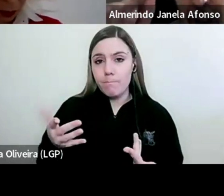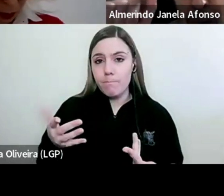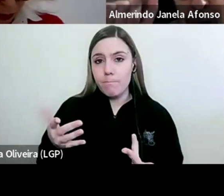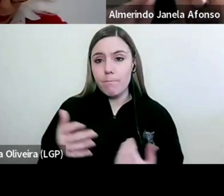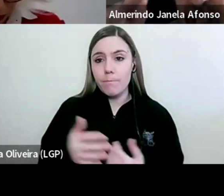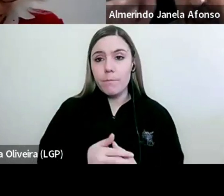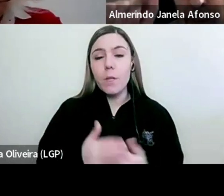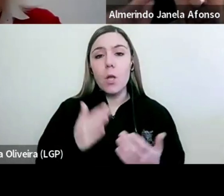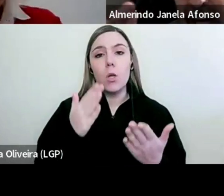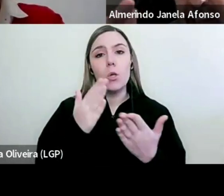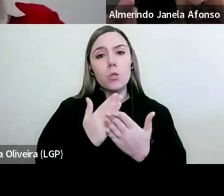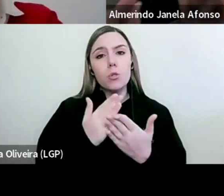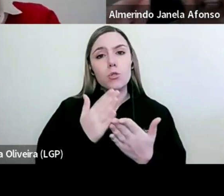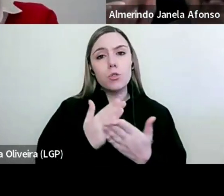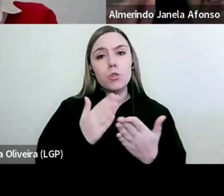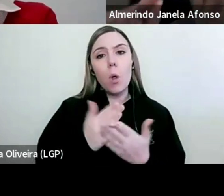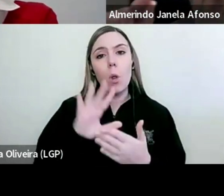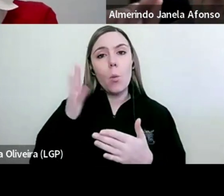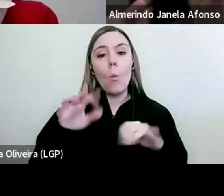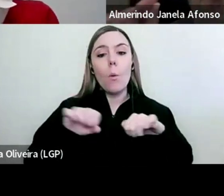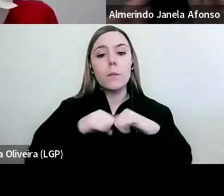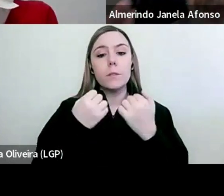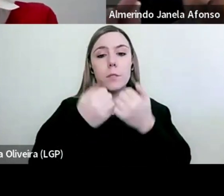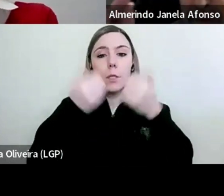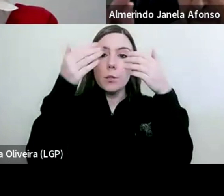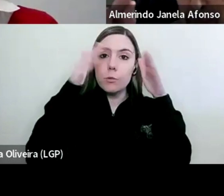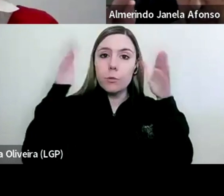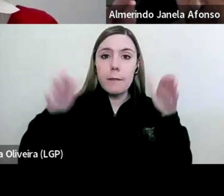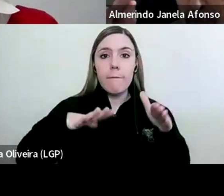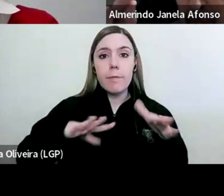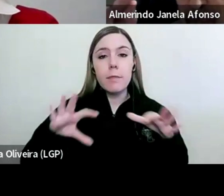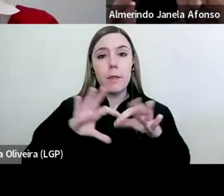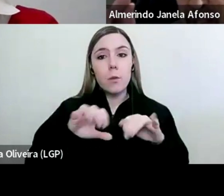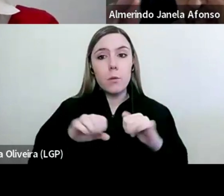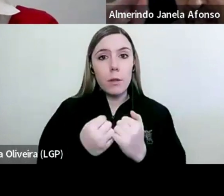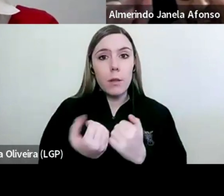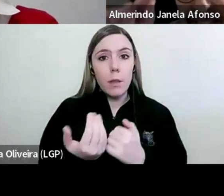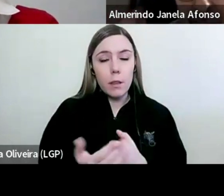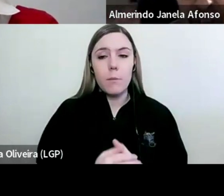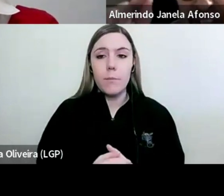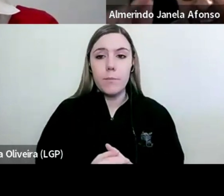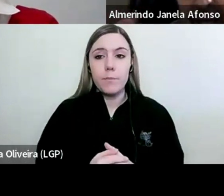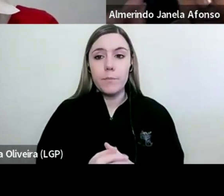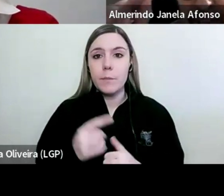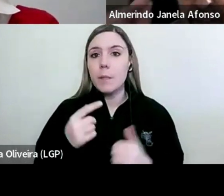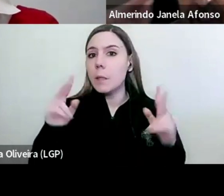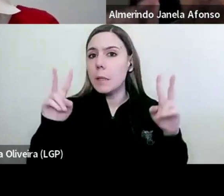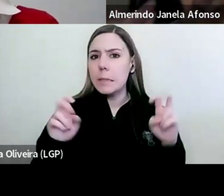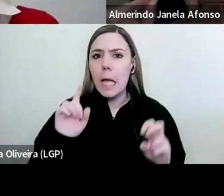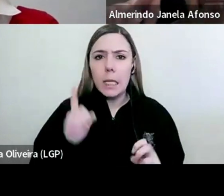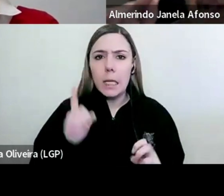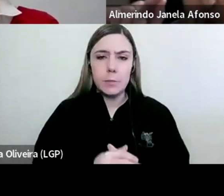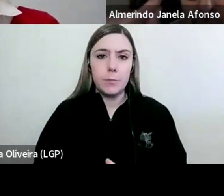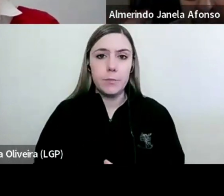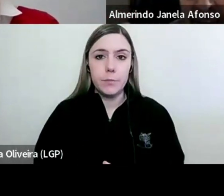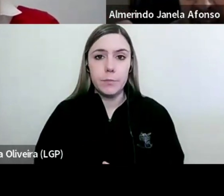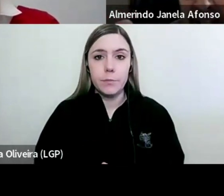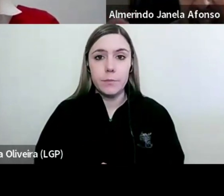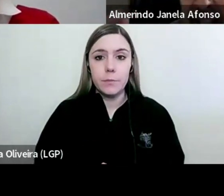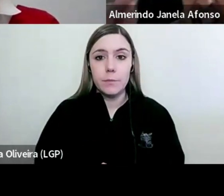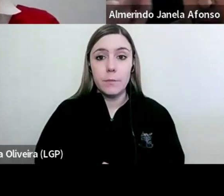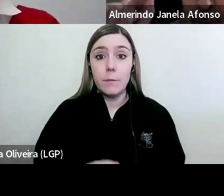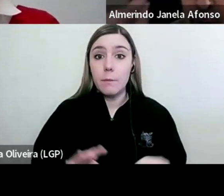escola numa sociedade democrática a caminho do socialismo. Não aceitar pacificamente a perda